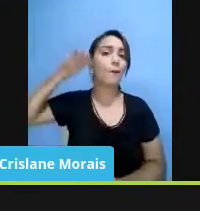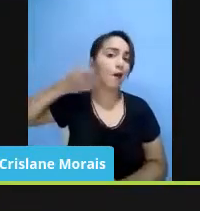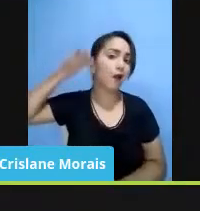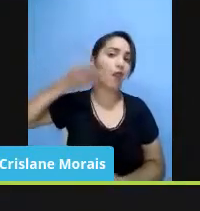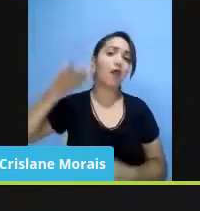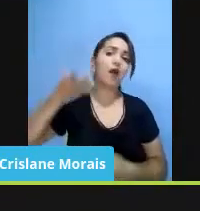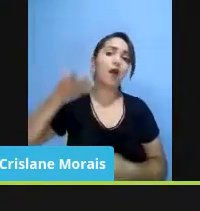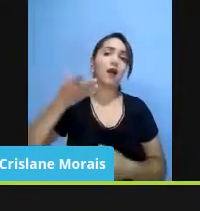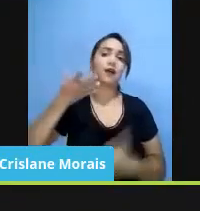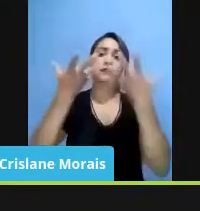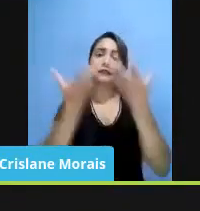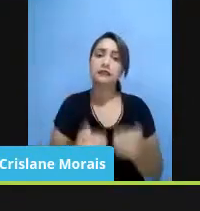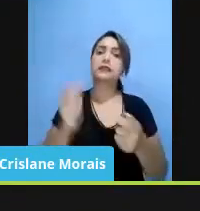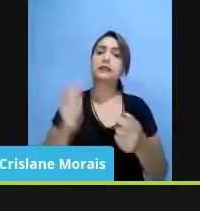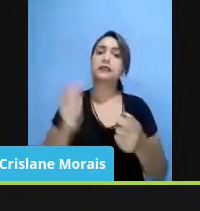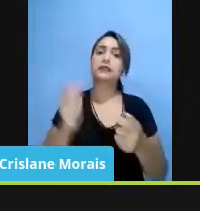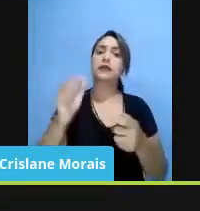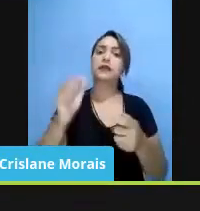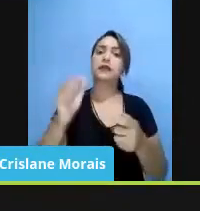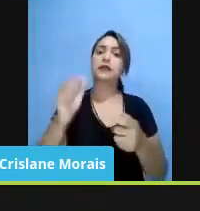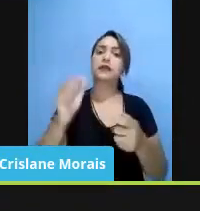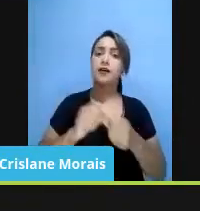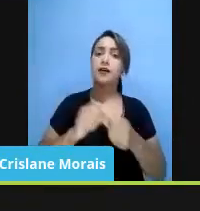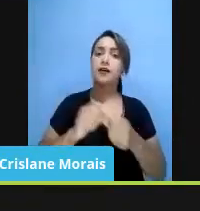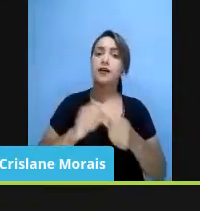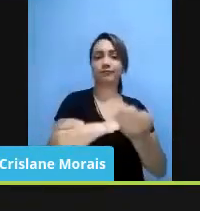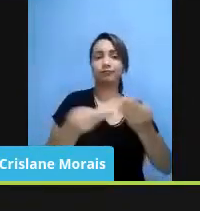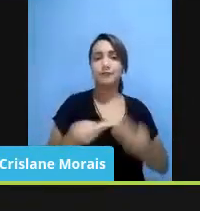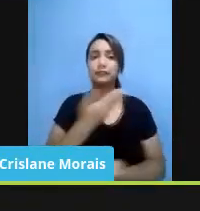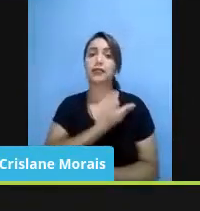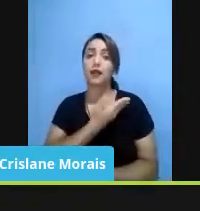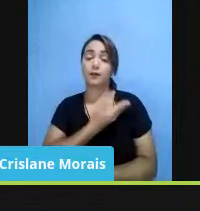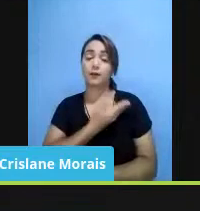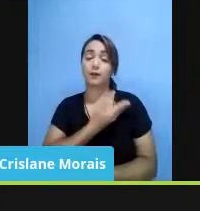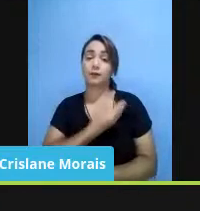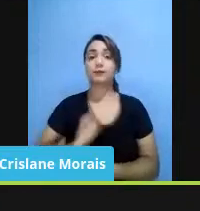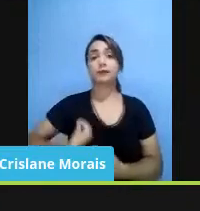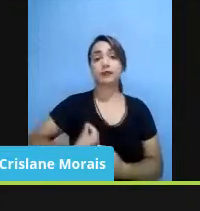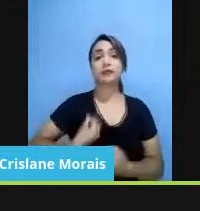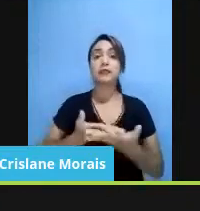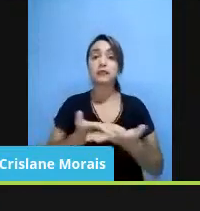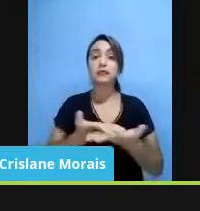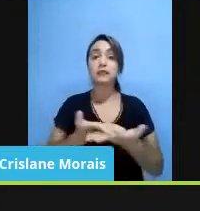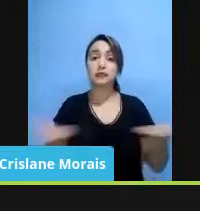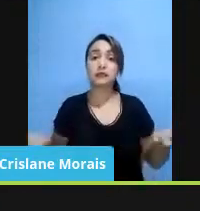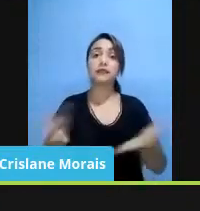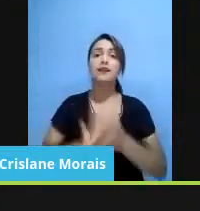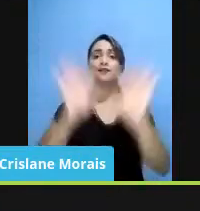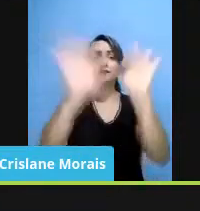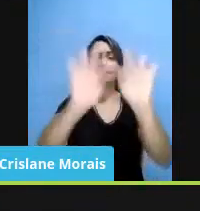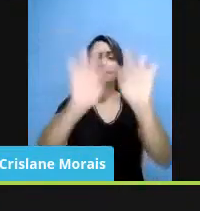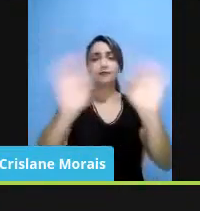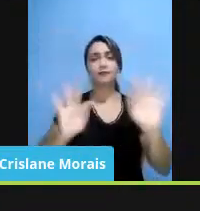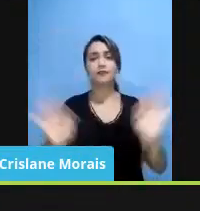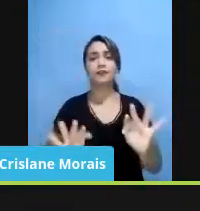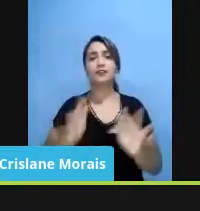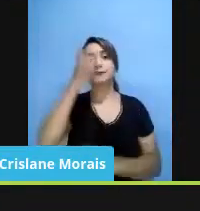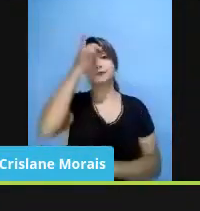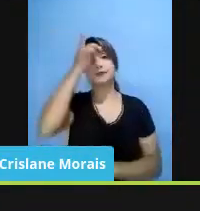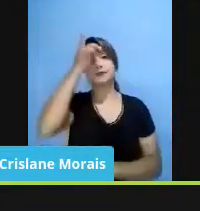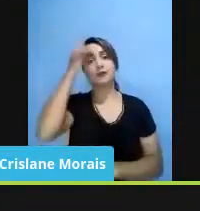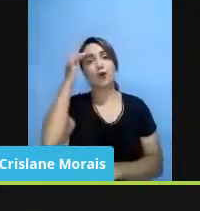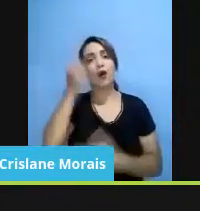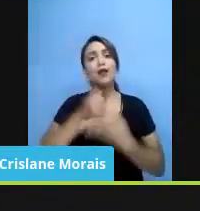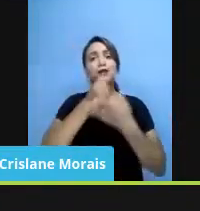isso aqui também, como convidados, parceiros que estão aqui e a gente fica muito feliz de contar com pessoas assim. Então,